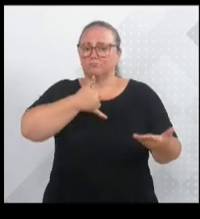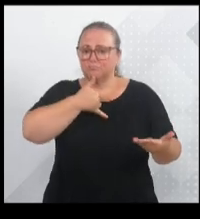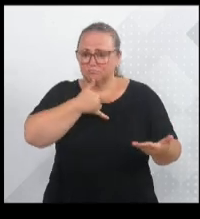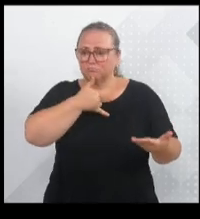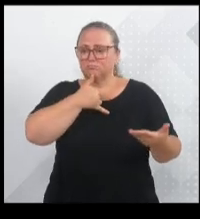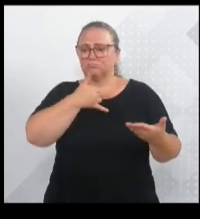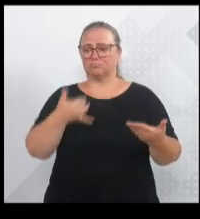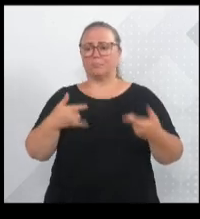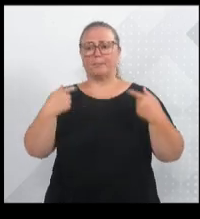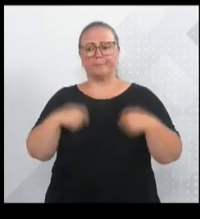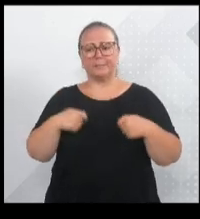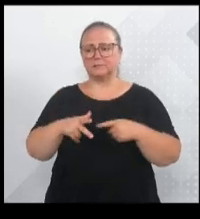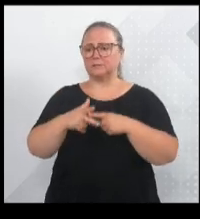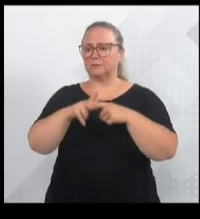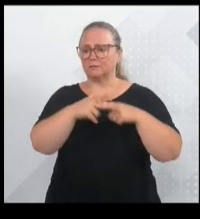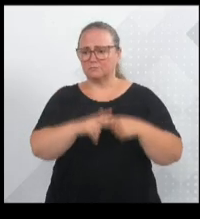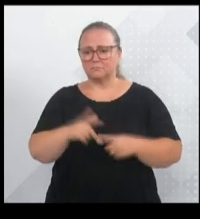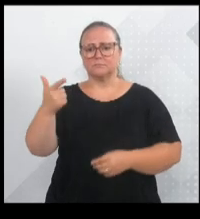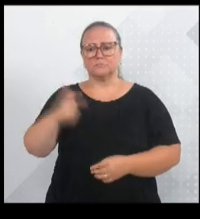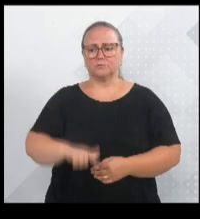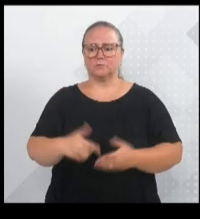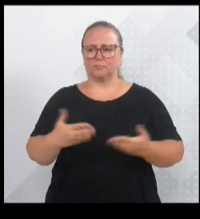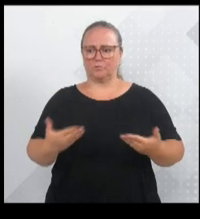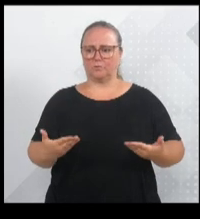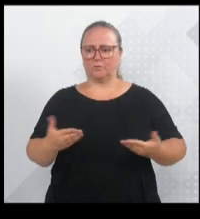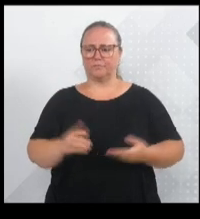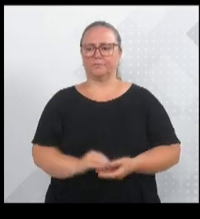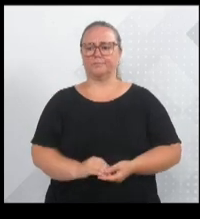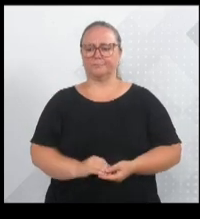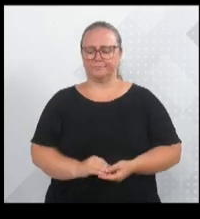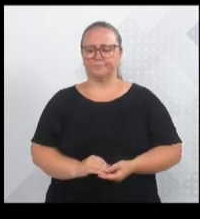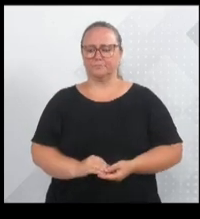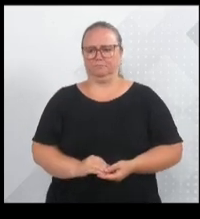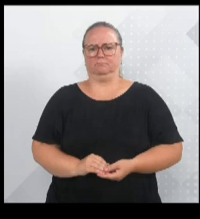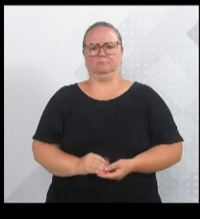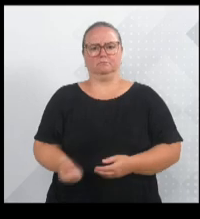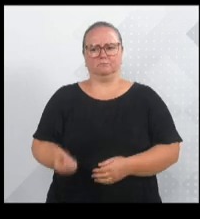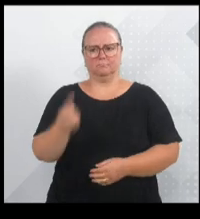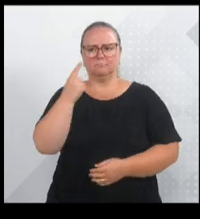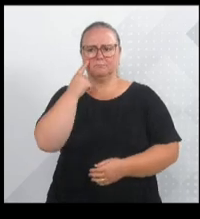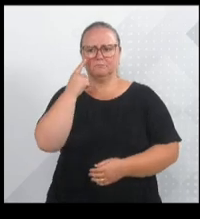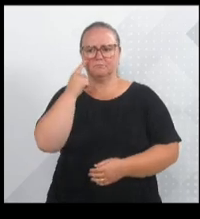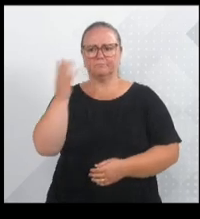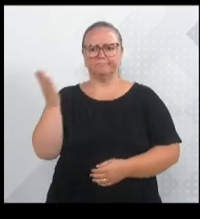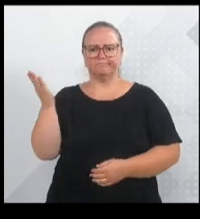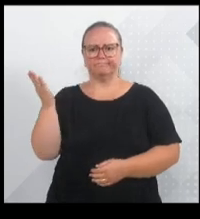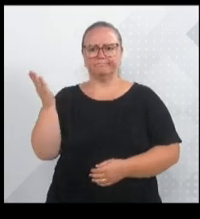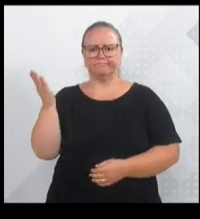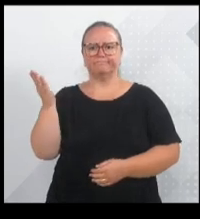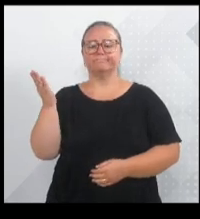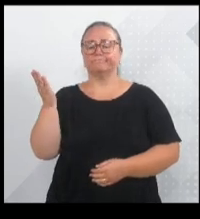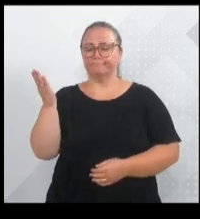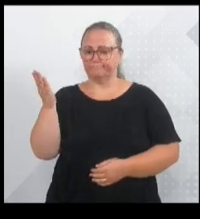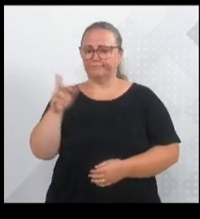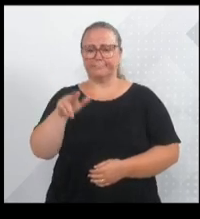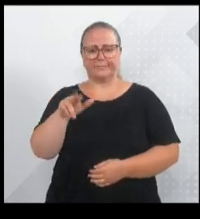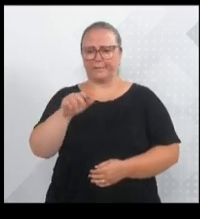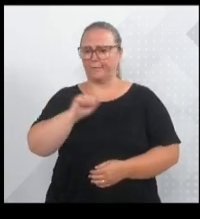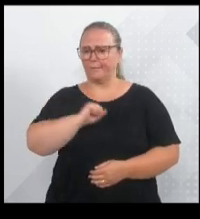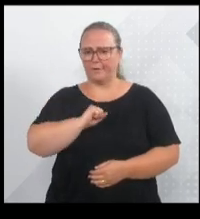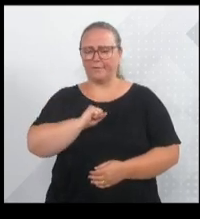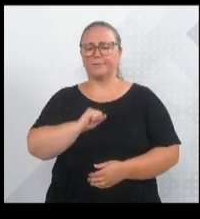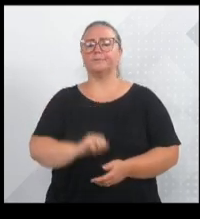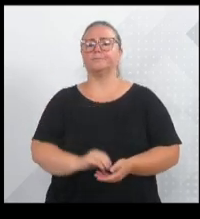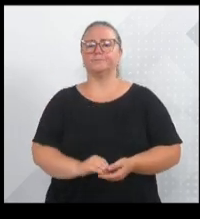que devem ser refeitos. Pode continuar aí, por favor. Esse espaço mais emblemático, que é na curva, um pouco da antiga fábrica de gelo,